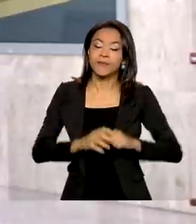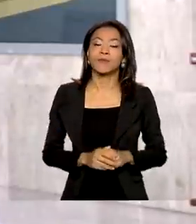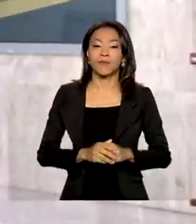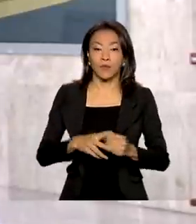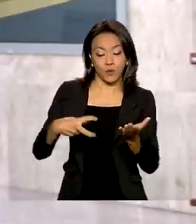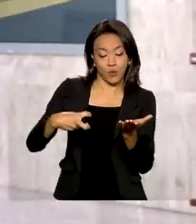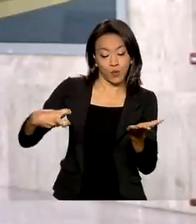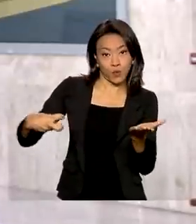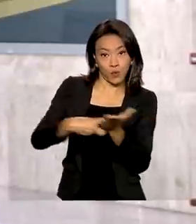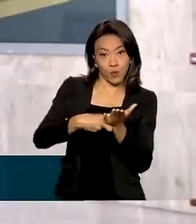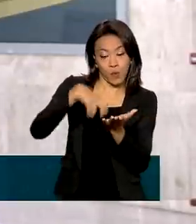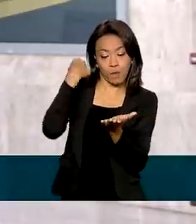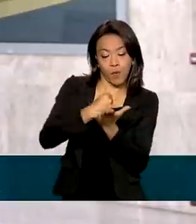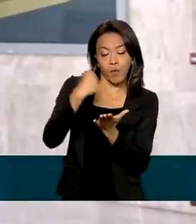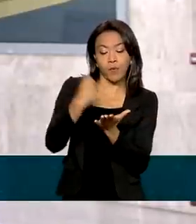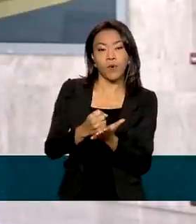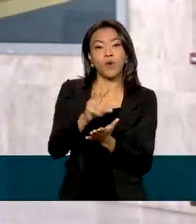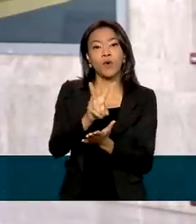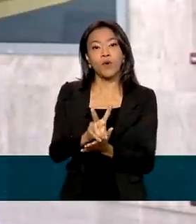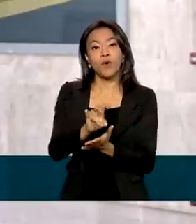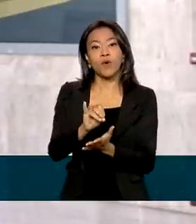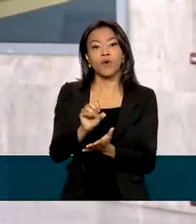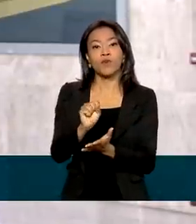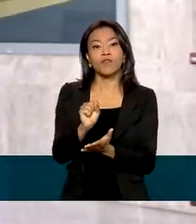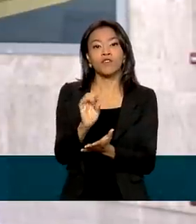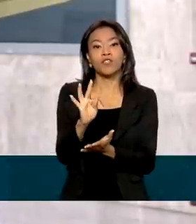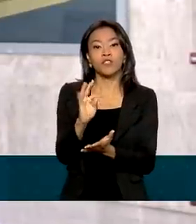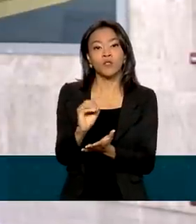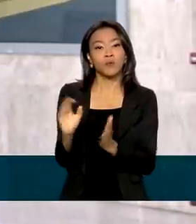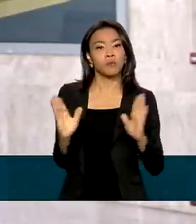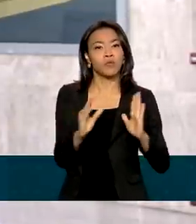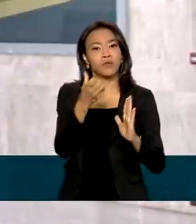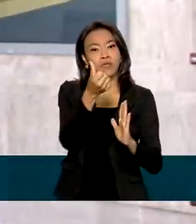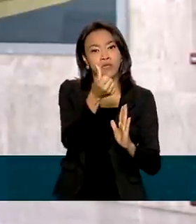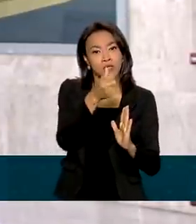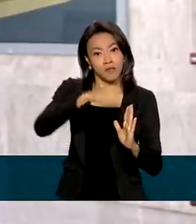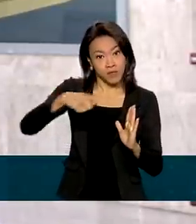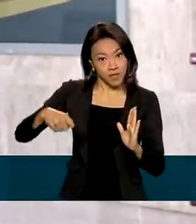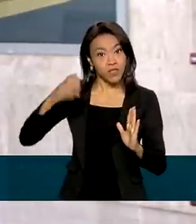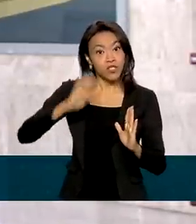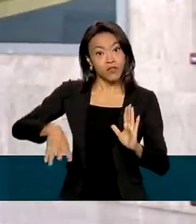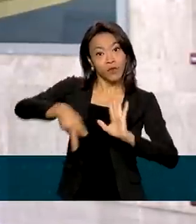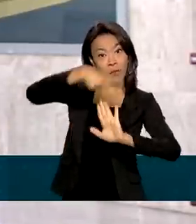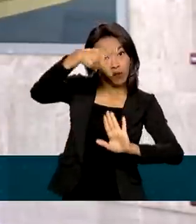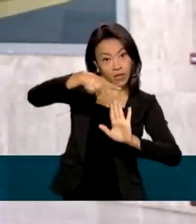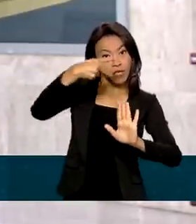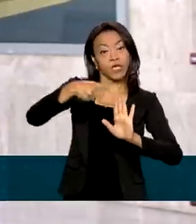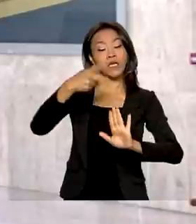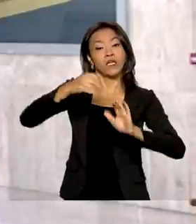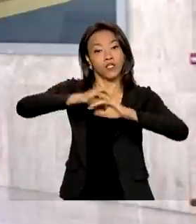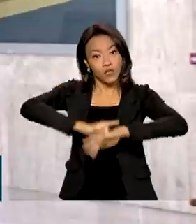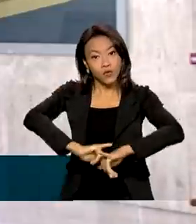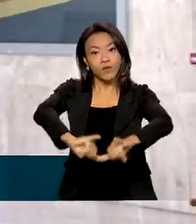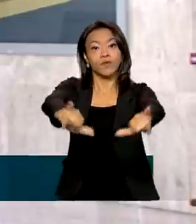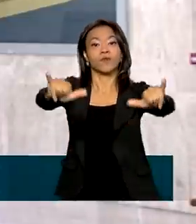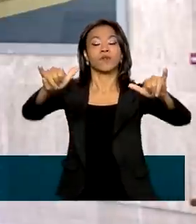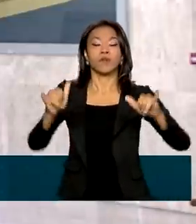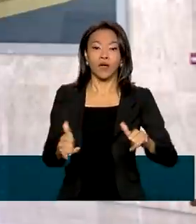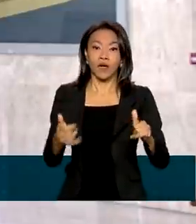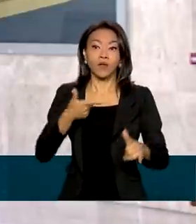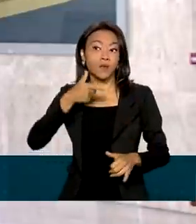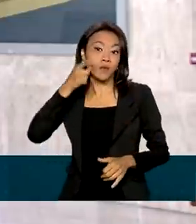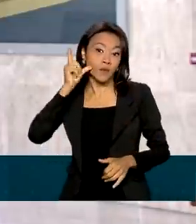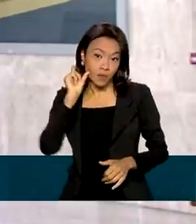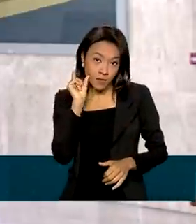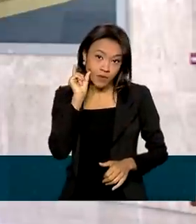O visto terá validade de seis meses. E uma portaria sobre esse assunto foi publicada em edição do Diário Oficial da União de